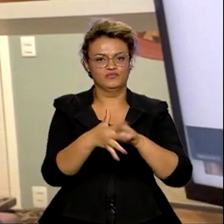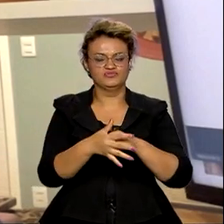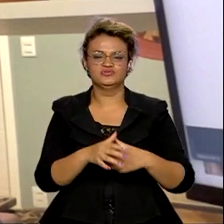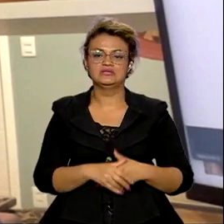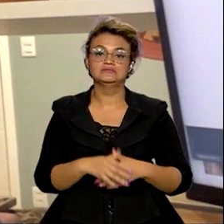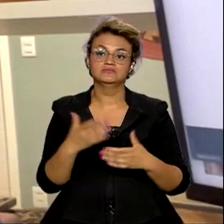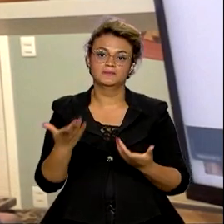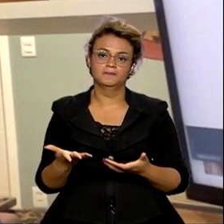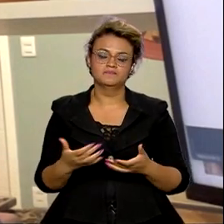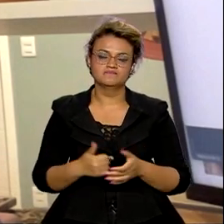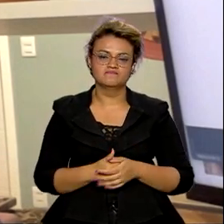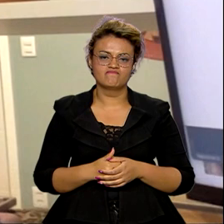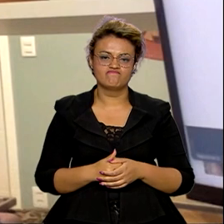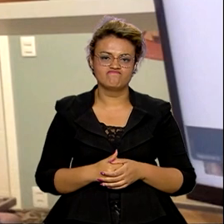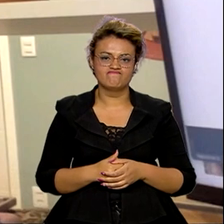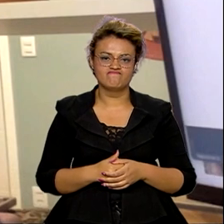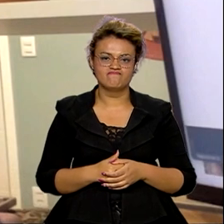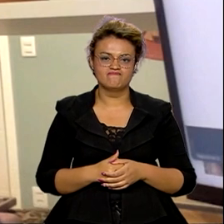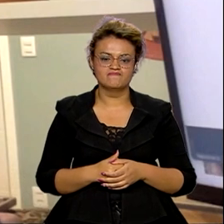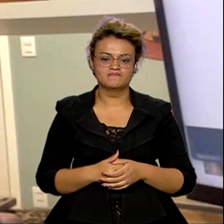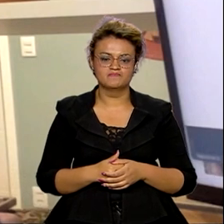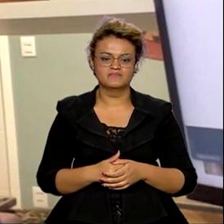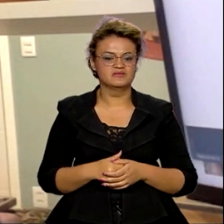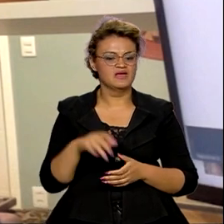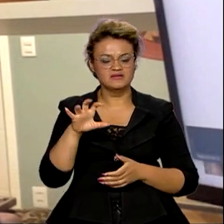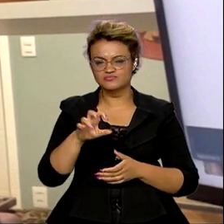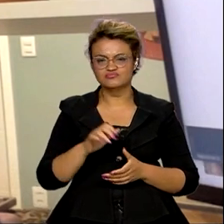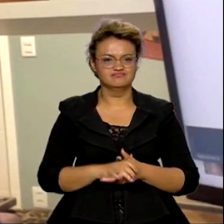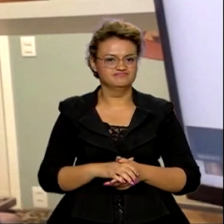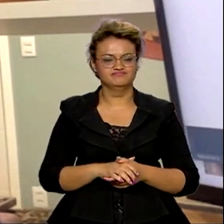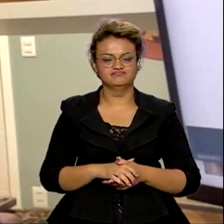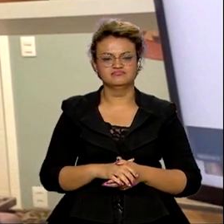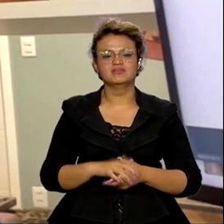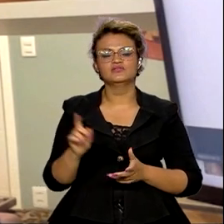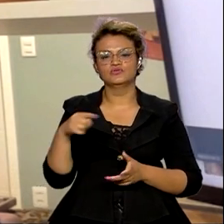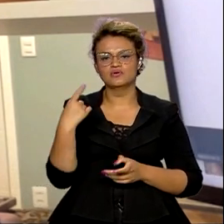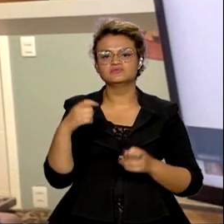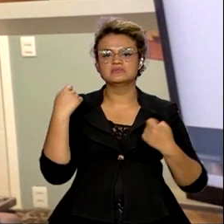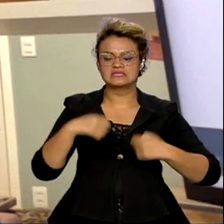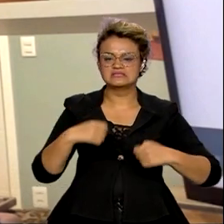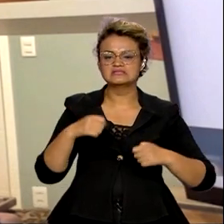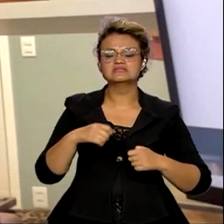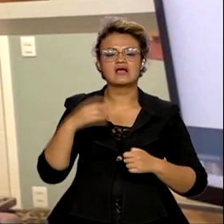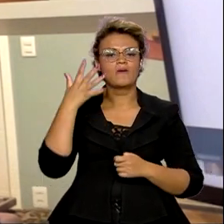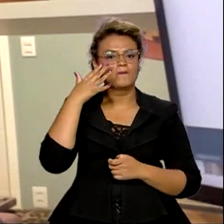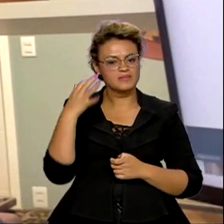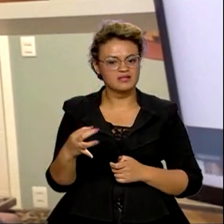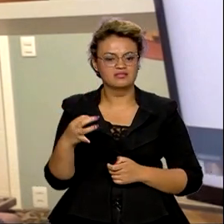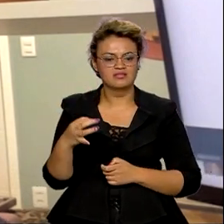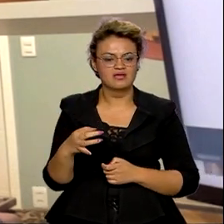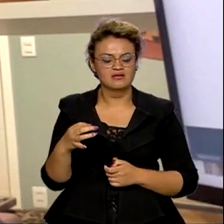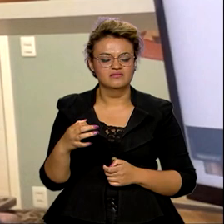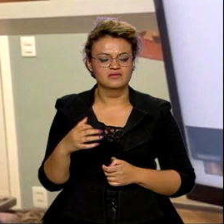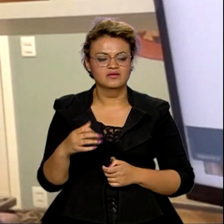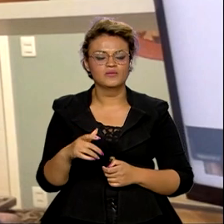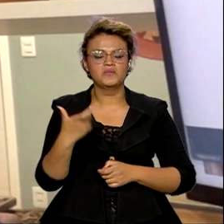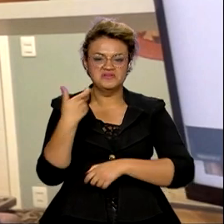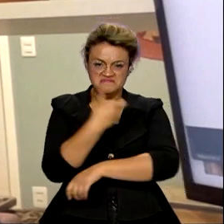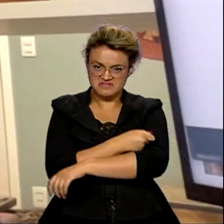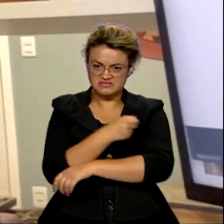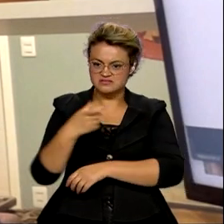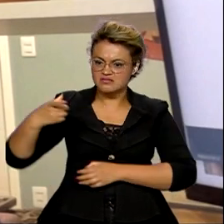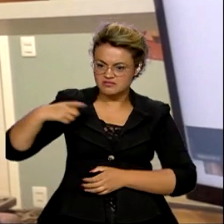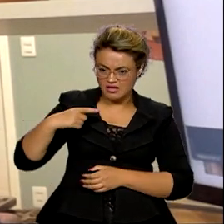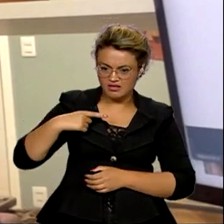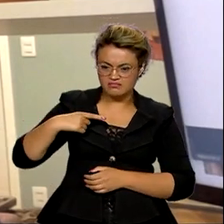Então, assim, é isso. A gente tem que entender que quando a gente vacina os nossos